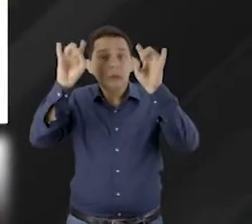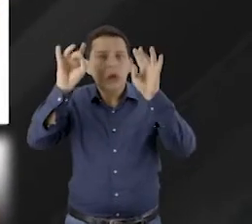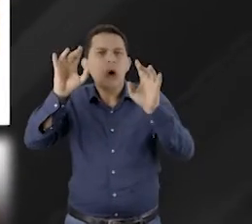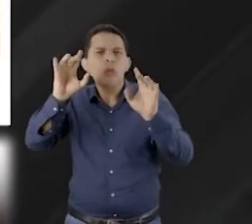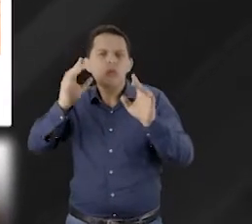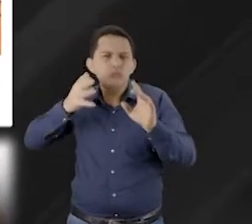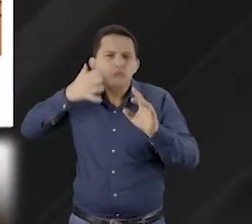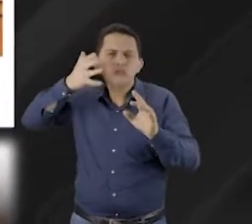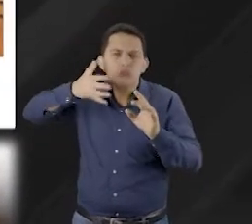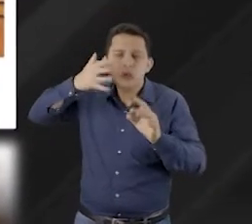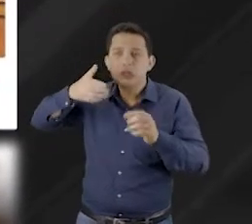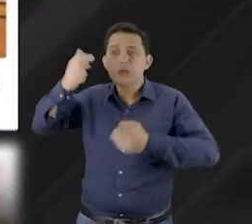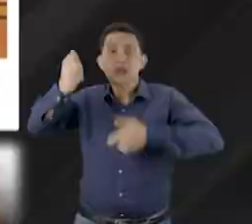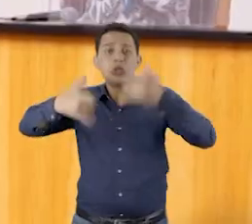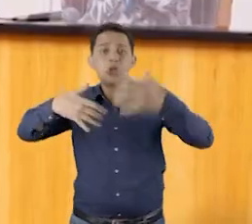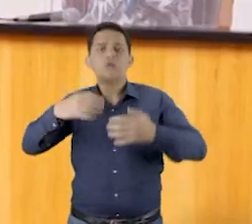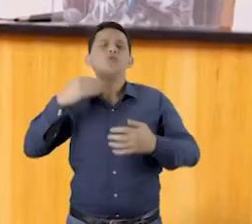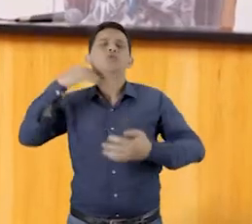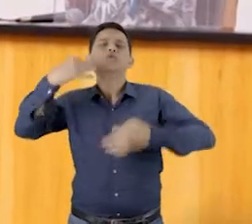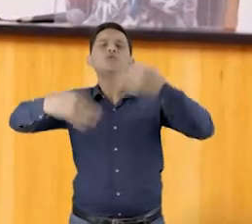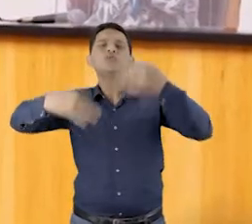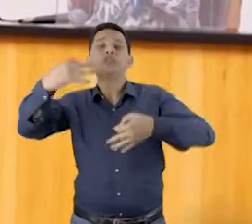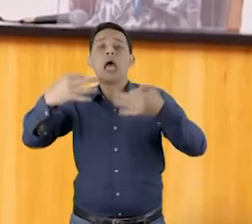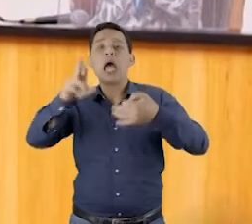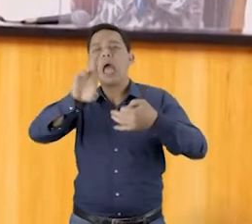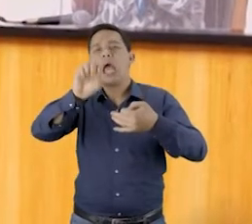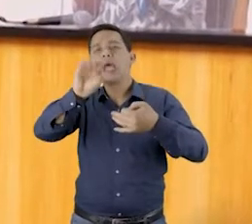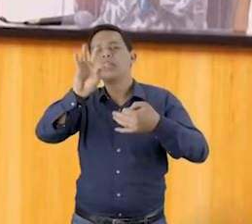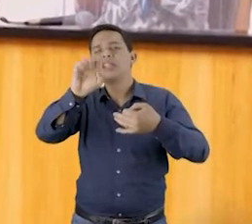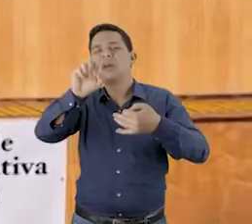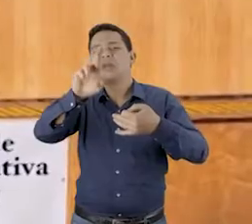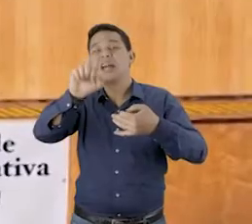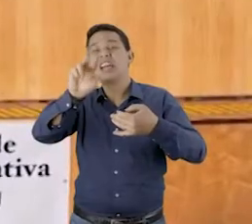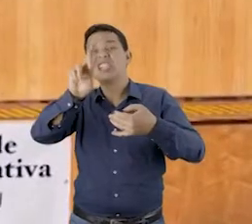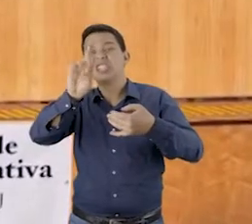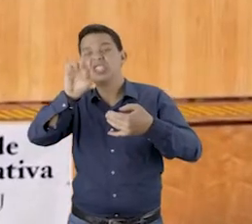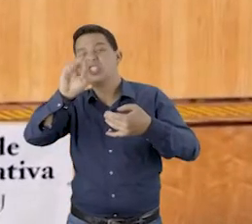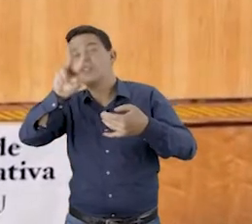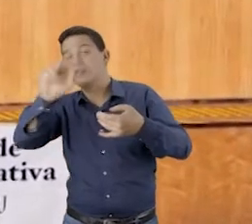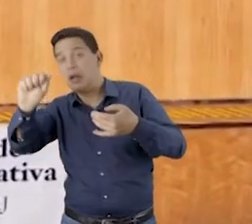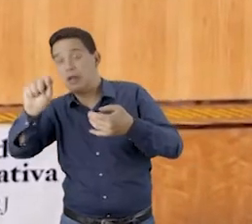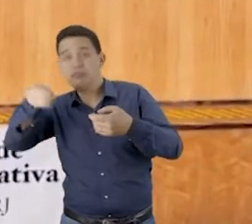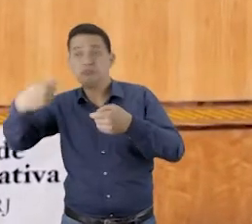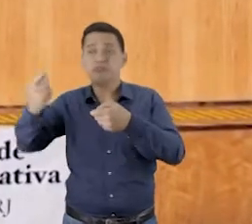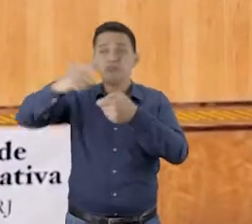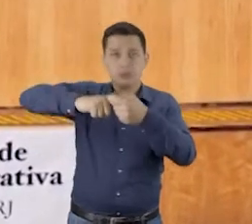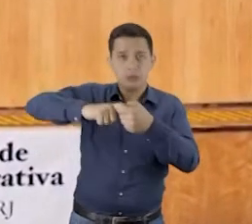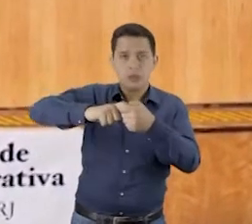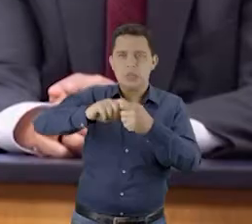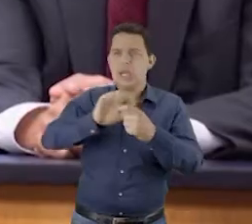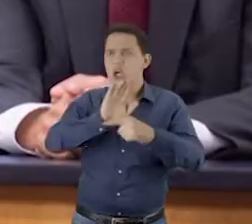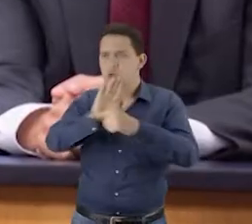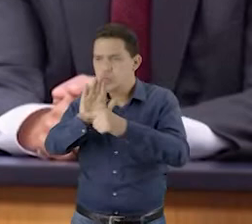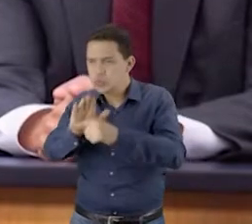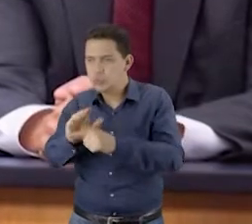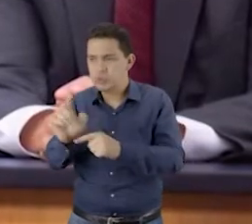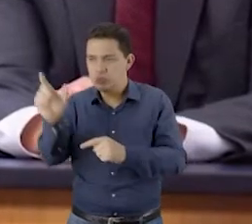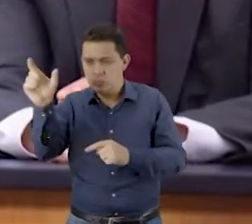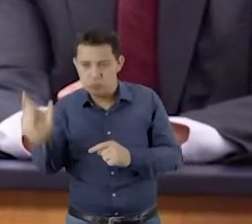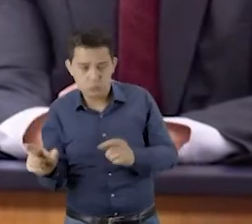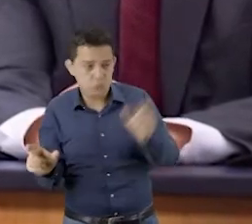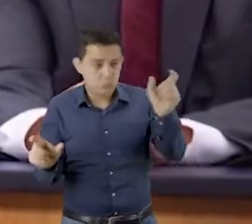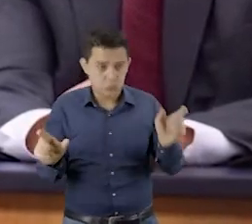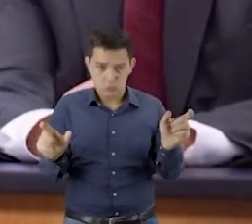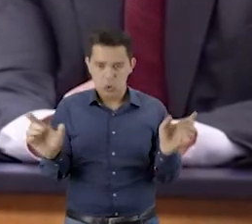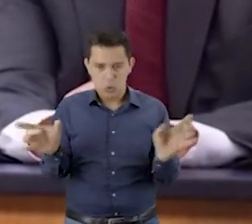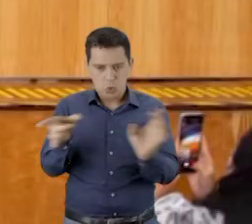compartilhando práticas entre aprendizados e caminhos para a transformação da convivência. Em parceria com o Centro